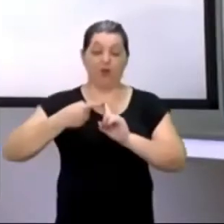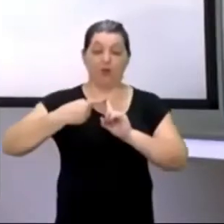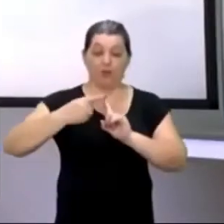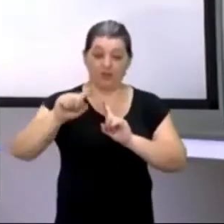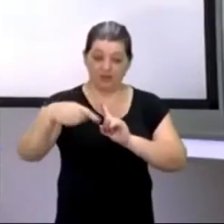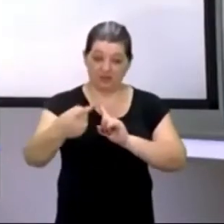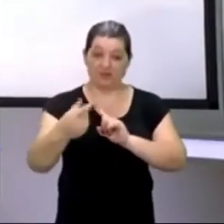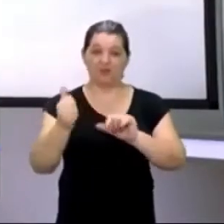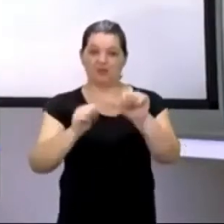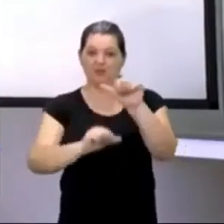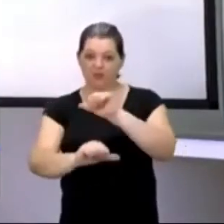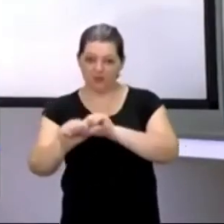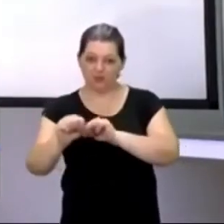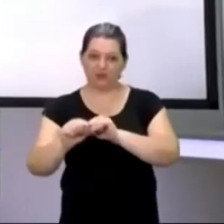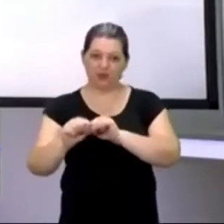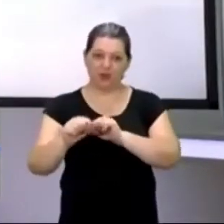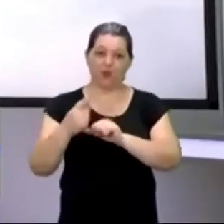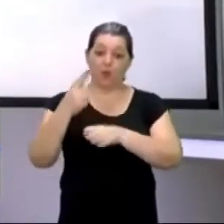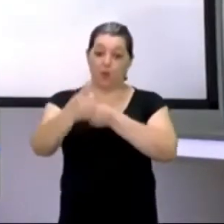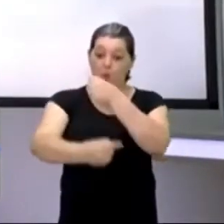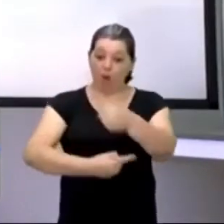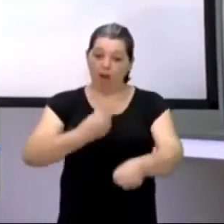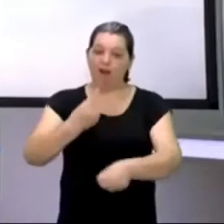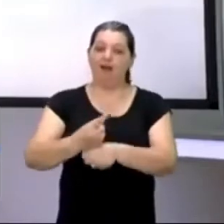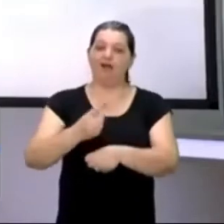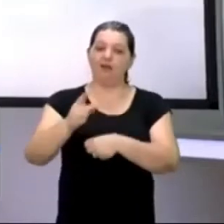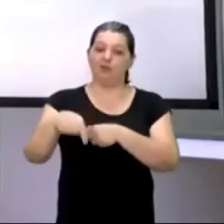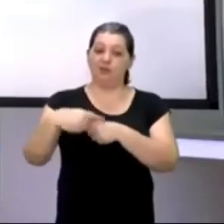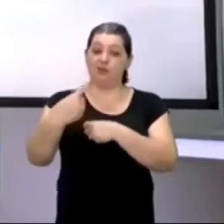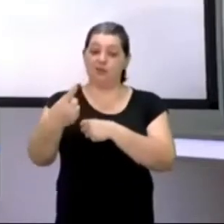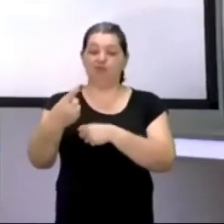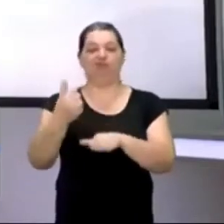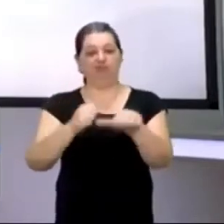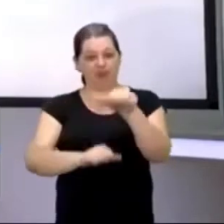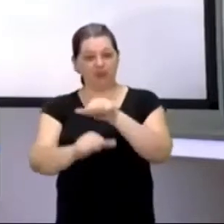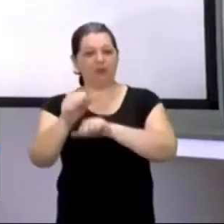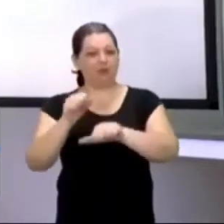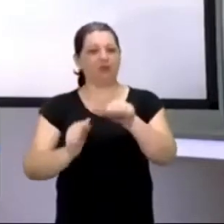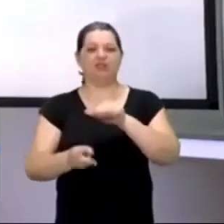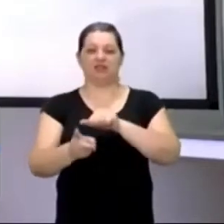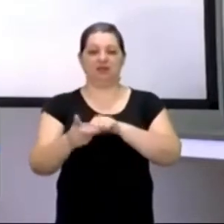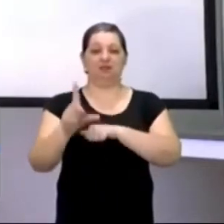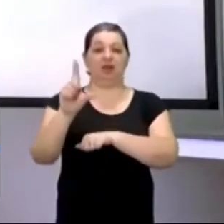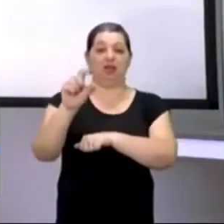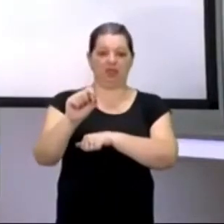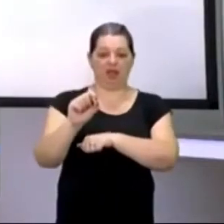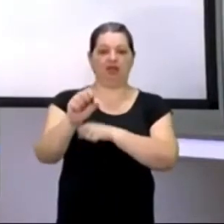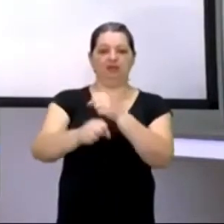vai mudar um pouquinho, daqui a um ano, muda outro tanto, daqui a 10 anos, muda outro tanto, então, que é a verdade?